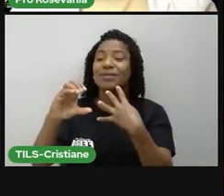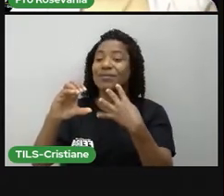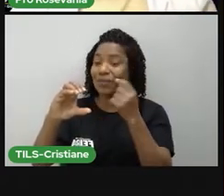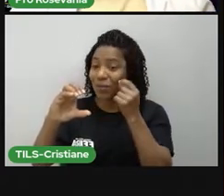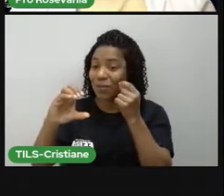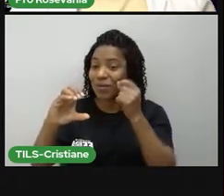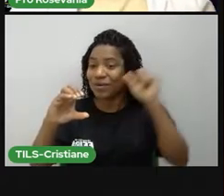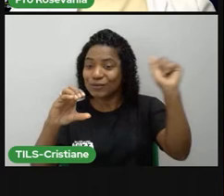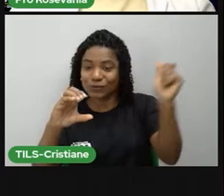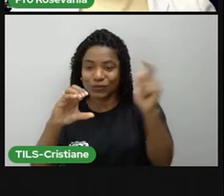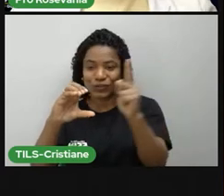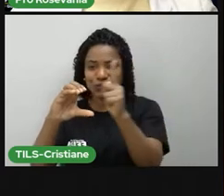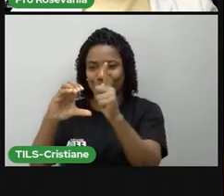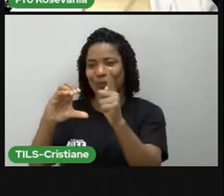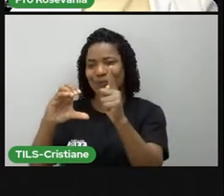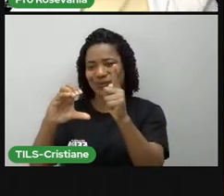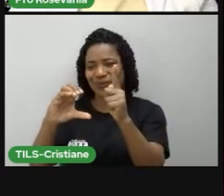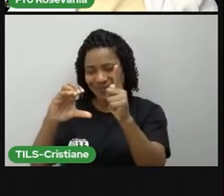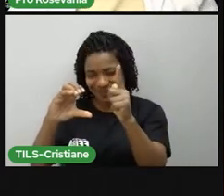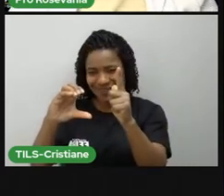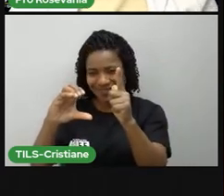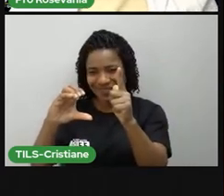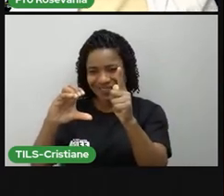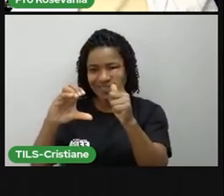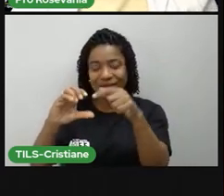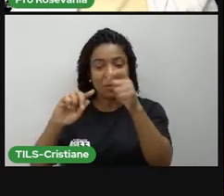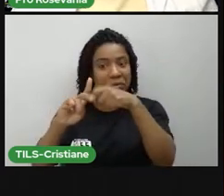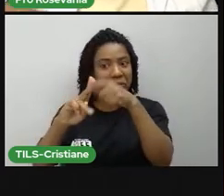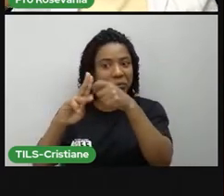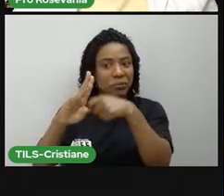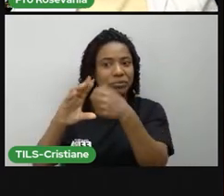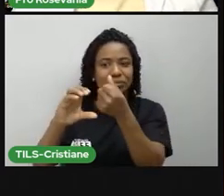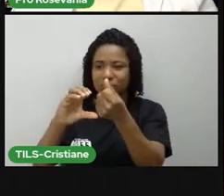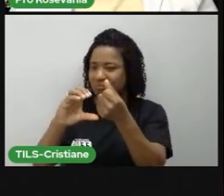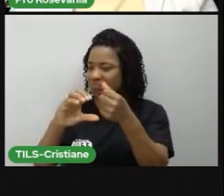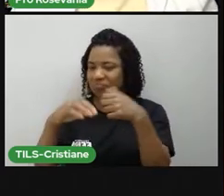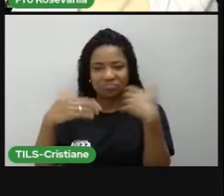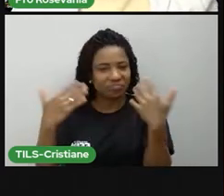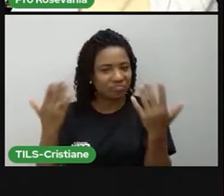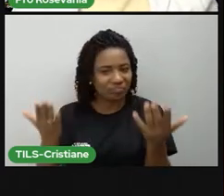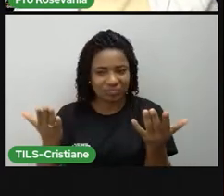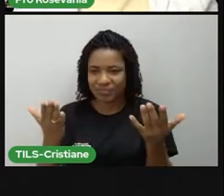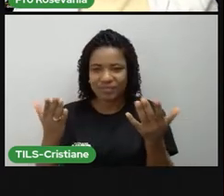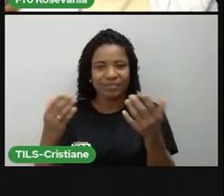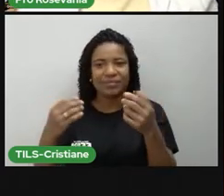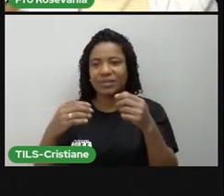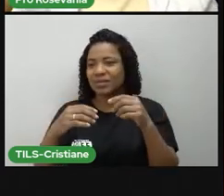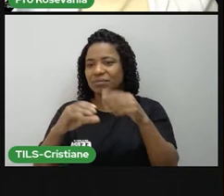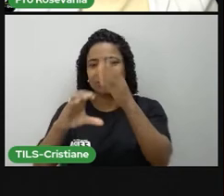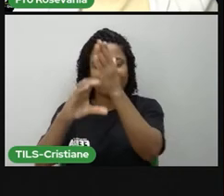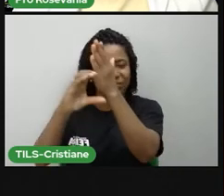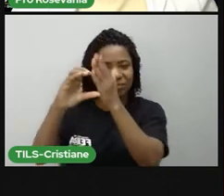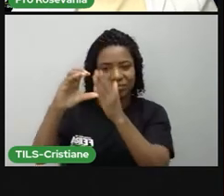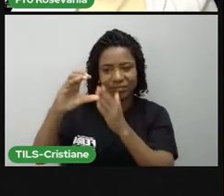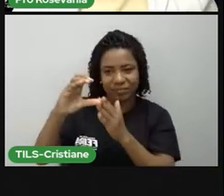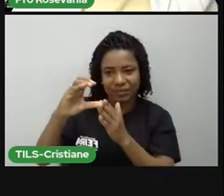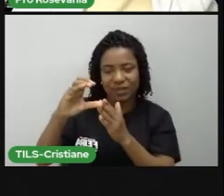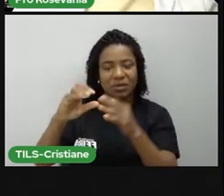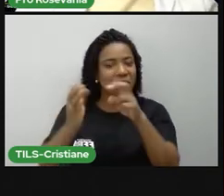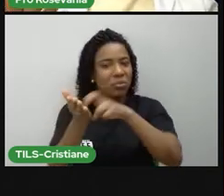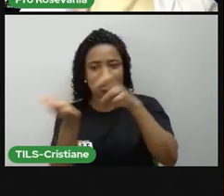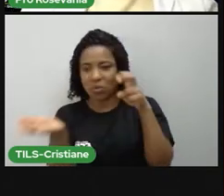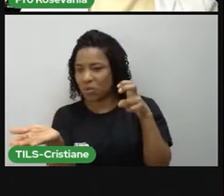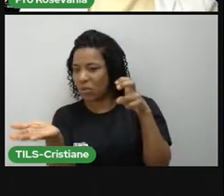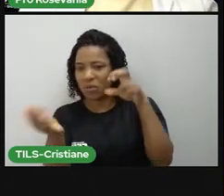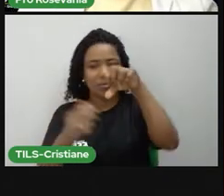iluminado, 24 horas por dia. Então não importa se eu estou falando de nove horas da manhã,